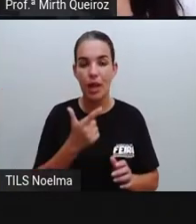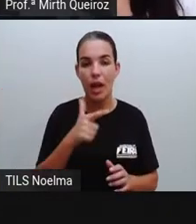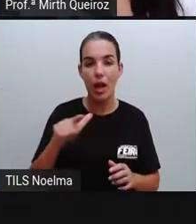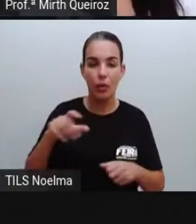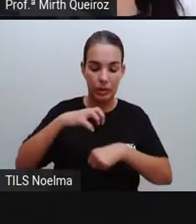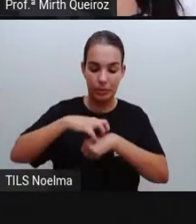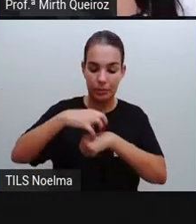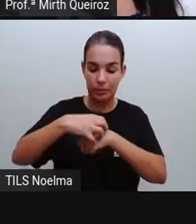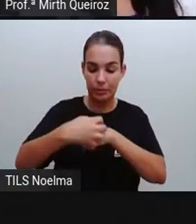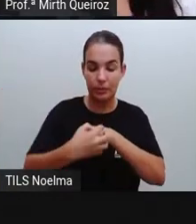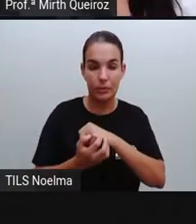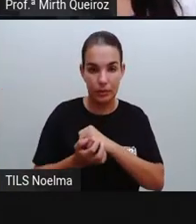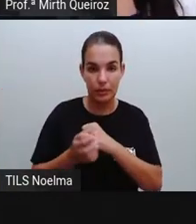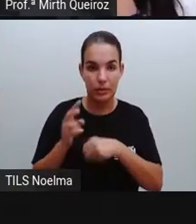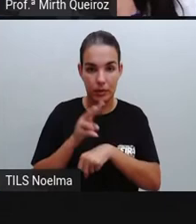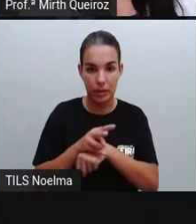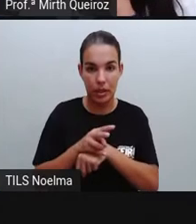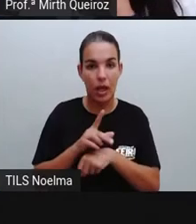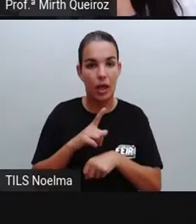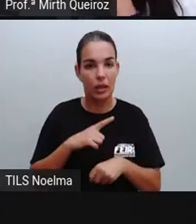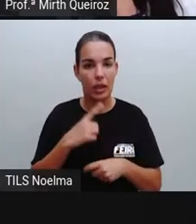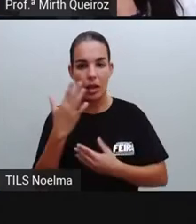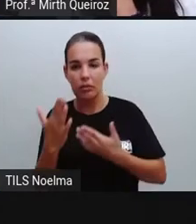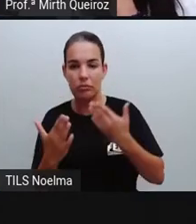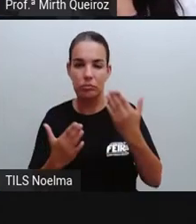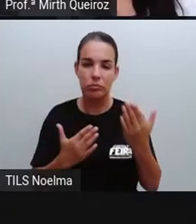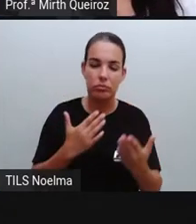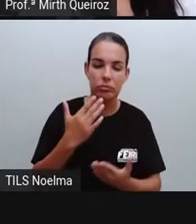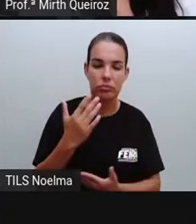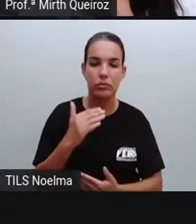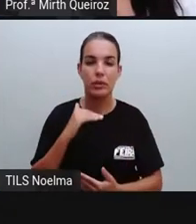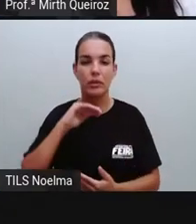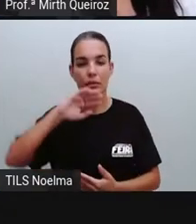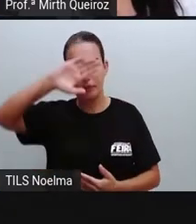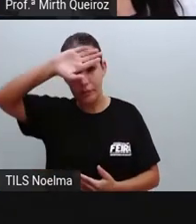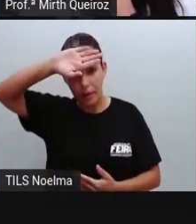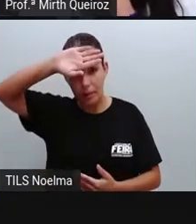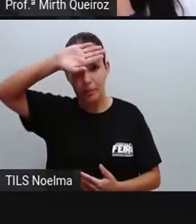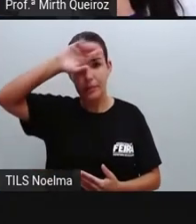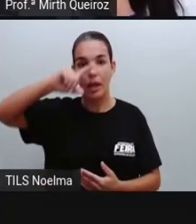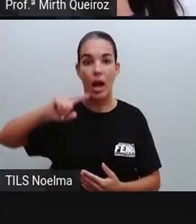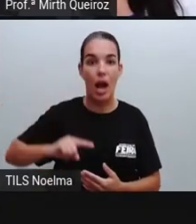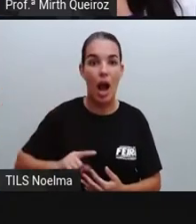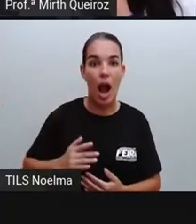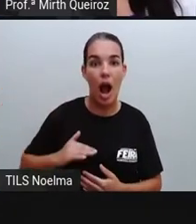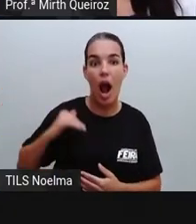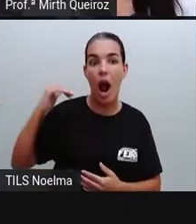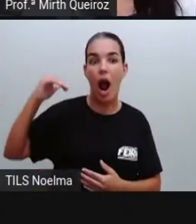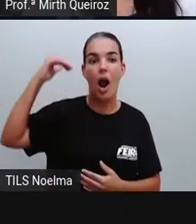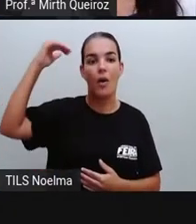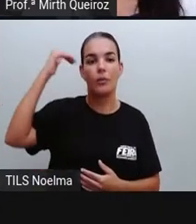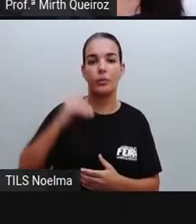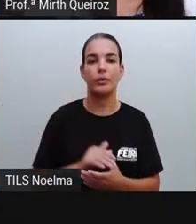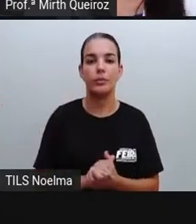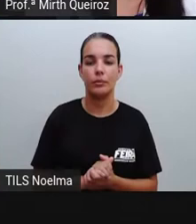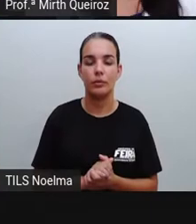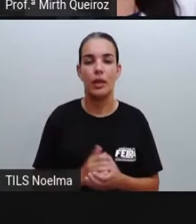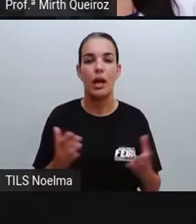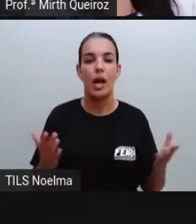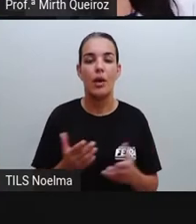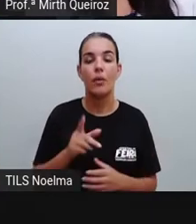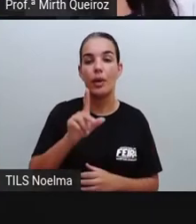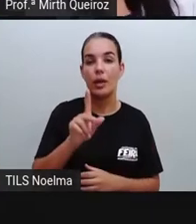sempre presente também e alta e de início imediato. No caso da zika, ela pode estar